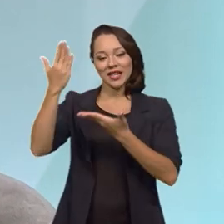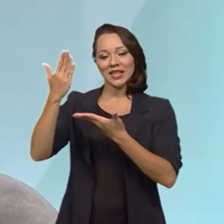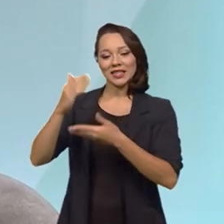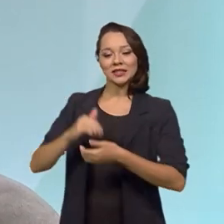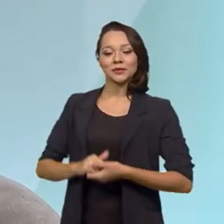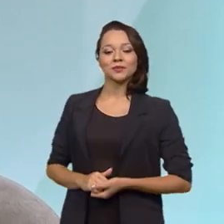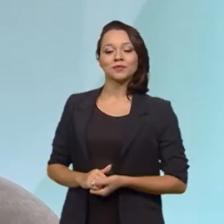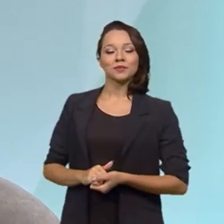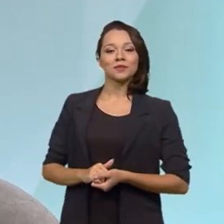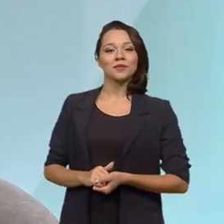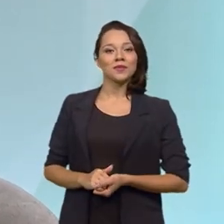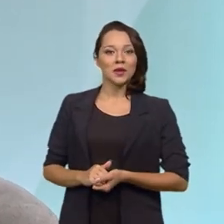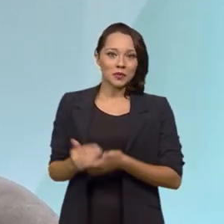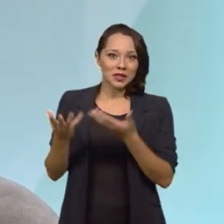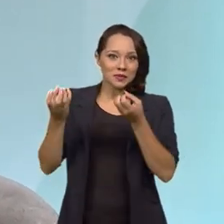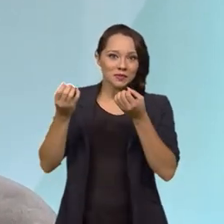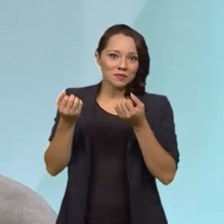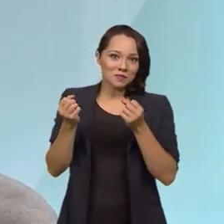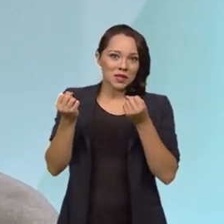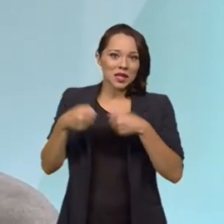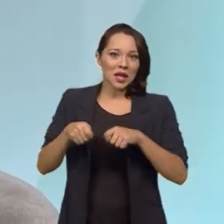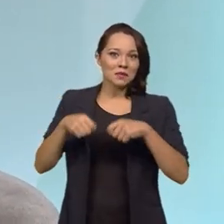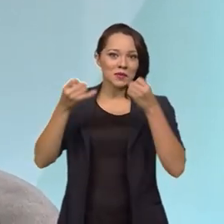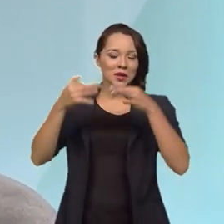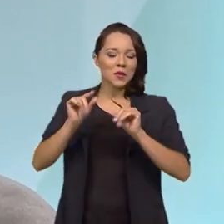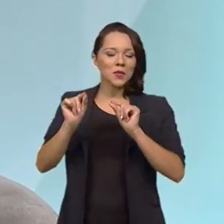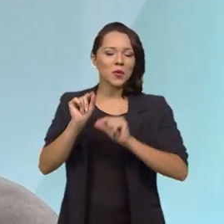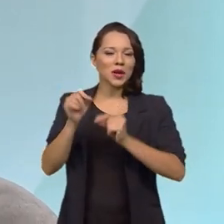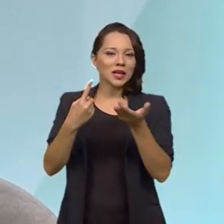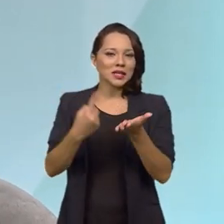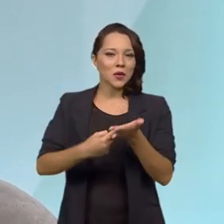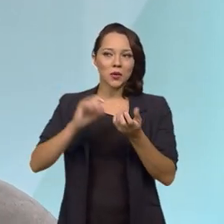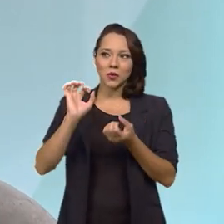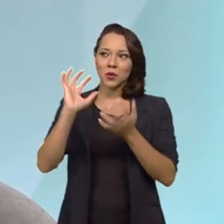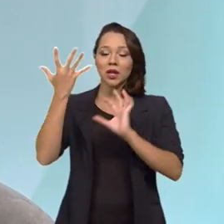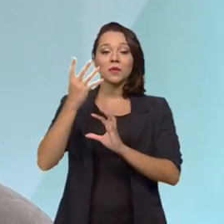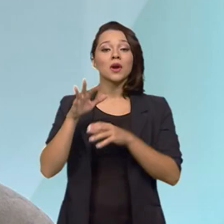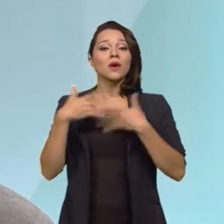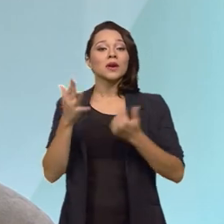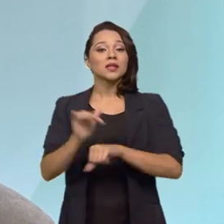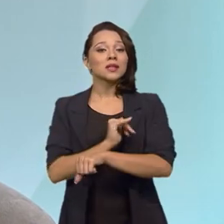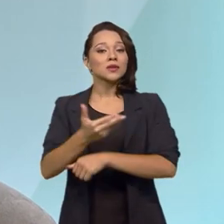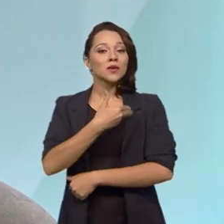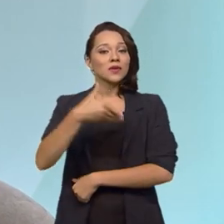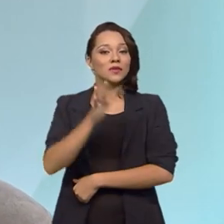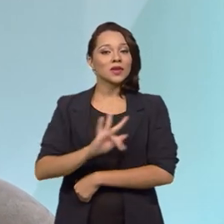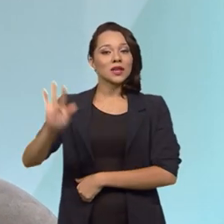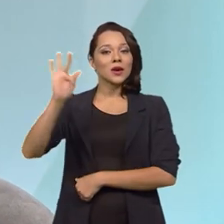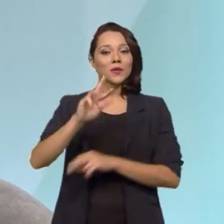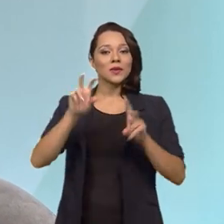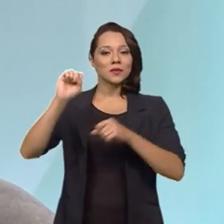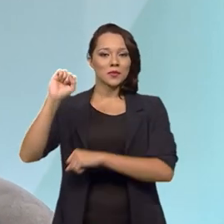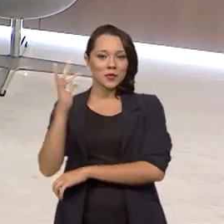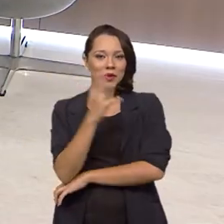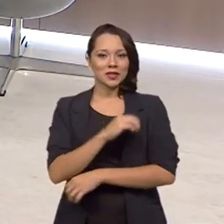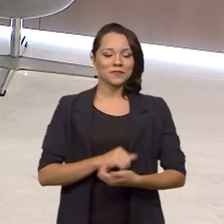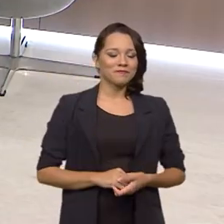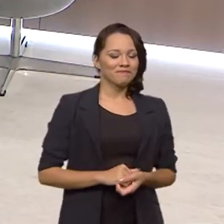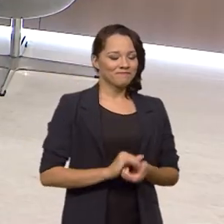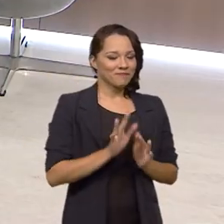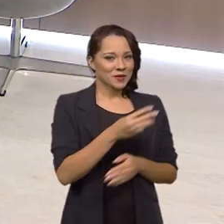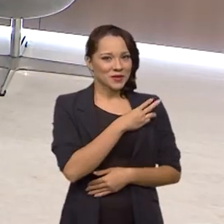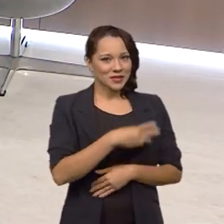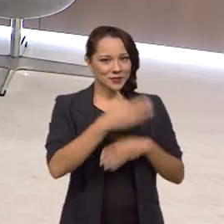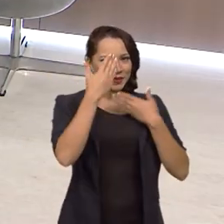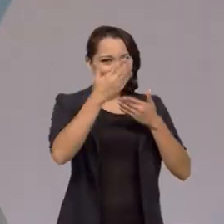poder falar um pouco o que é esse acordo do clima, o são ações do governo federal em relação ao meio ambiente. Tá certo. Ministro, a gente já